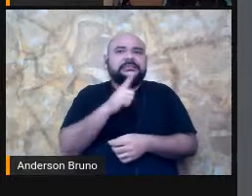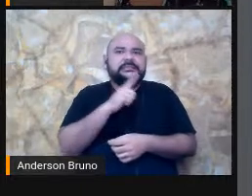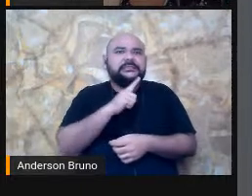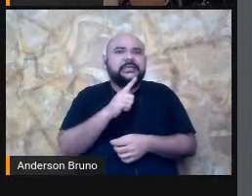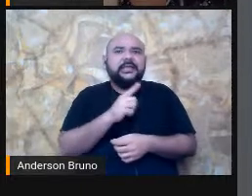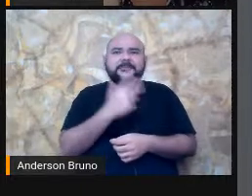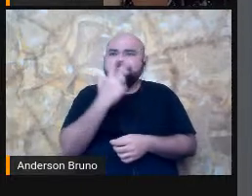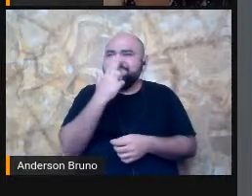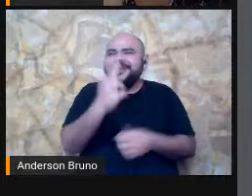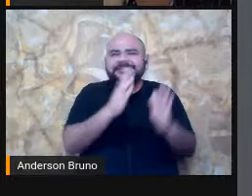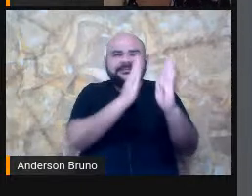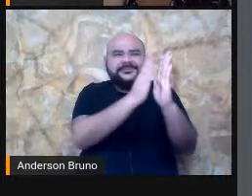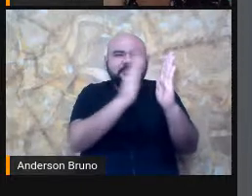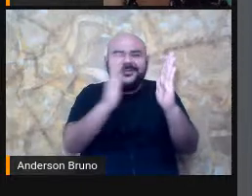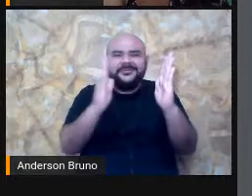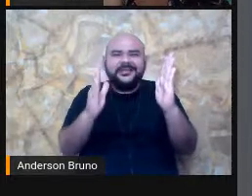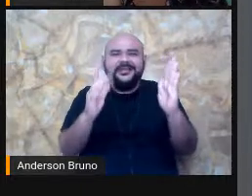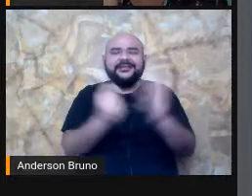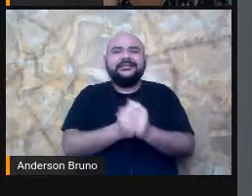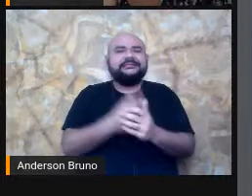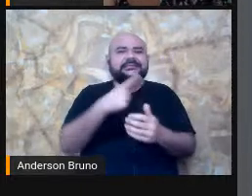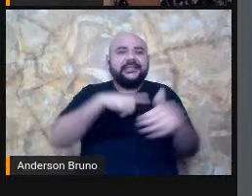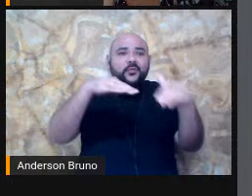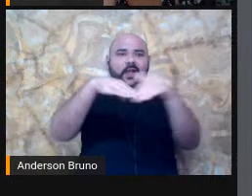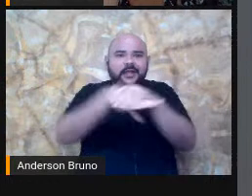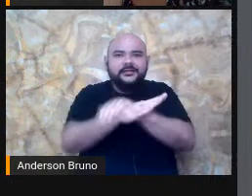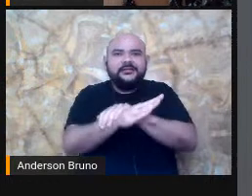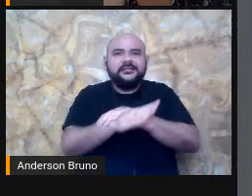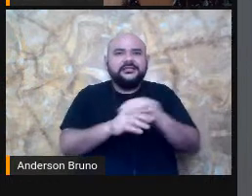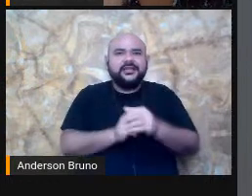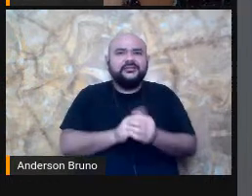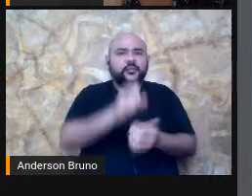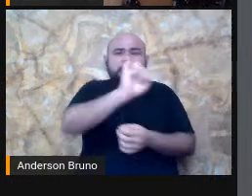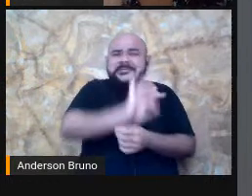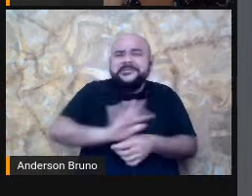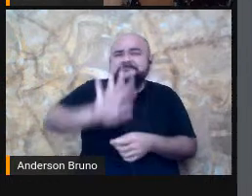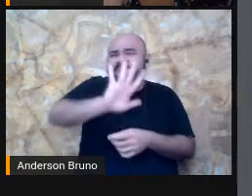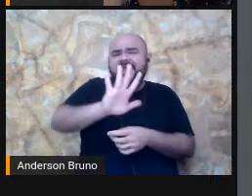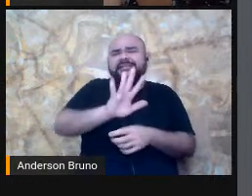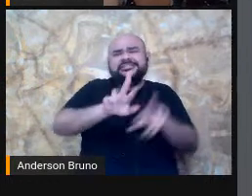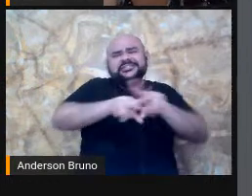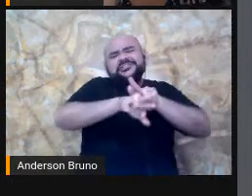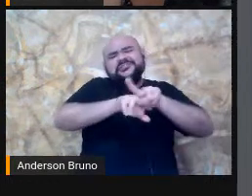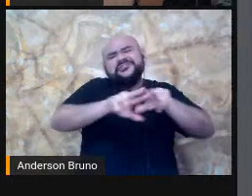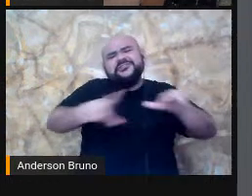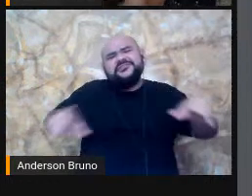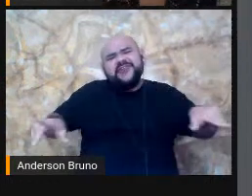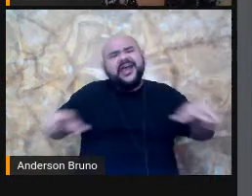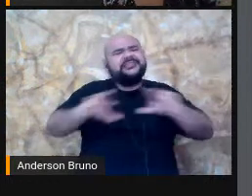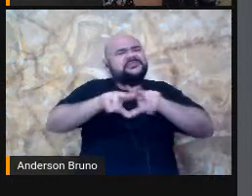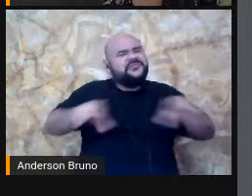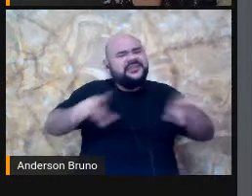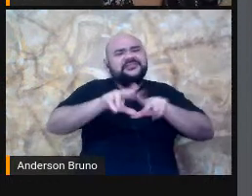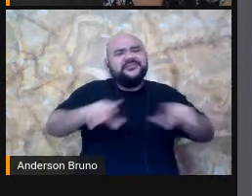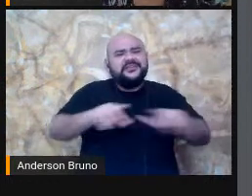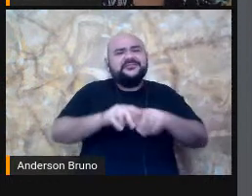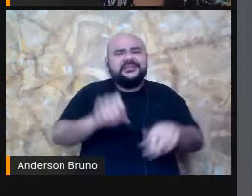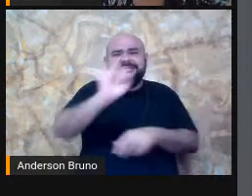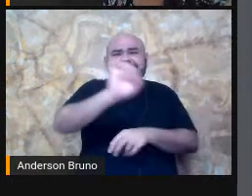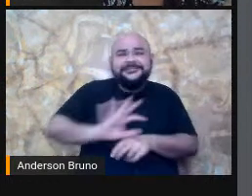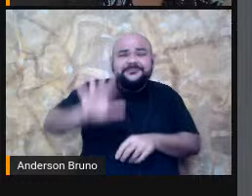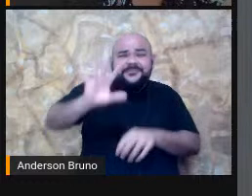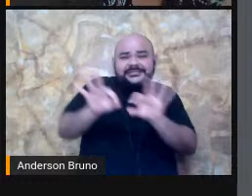Tem mais de 10 mil Pictogramas 20 línguas Diferentes Traduzidas E você encontra